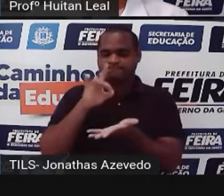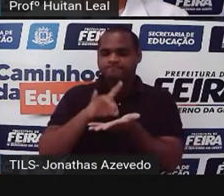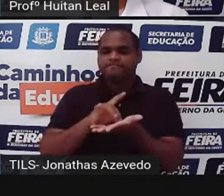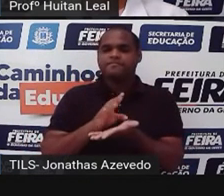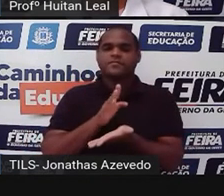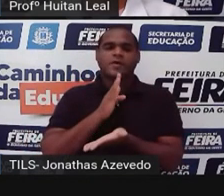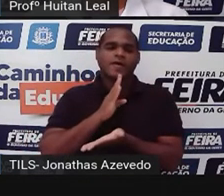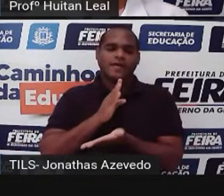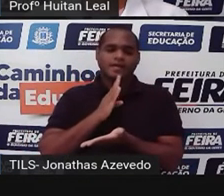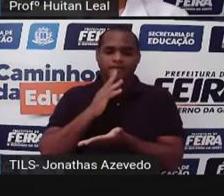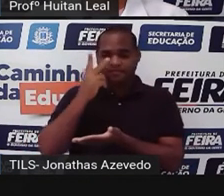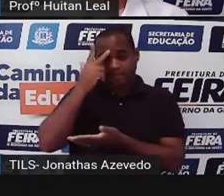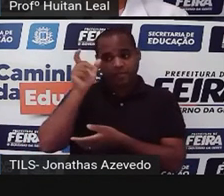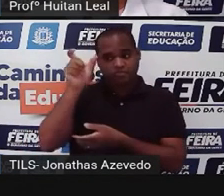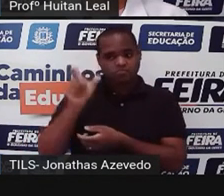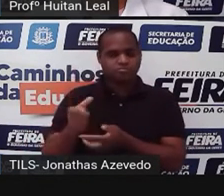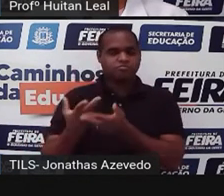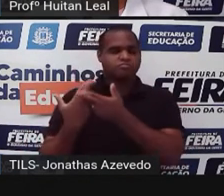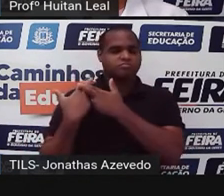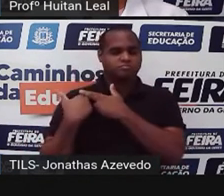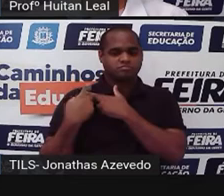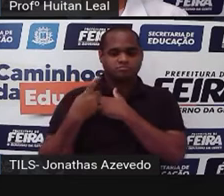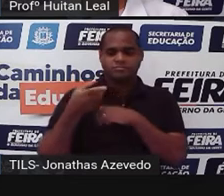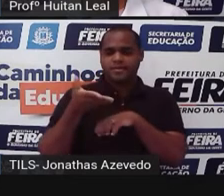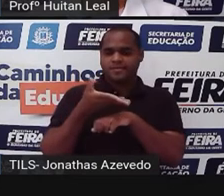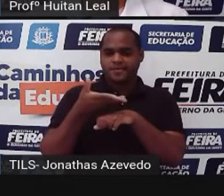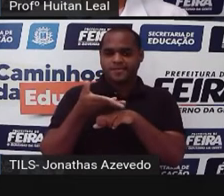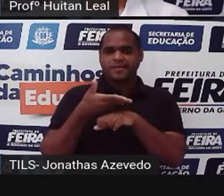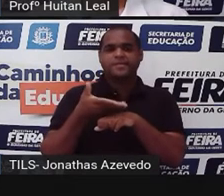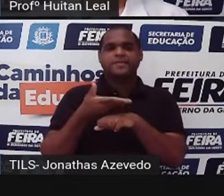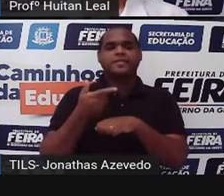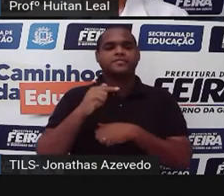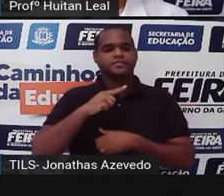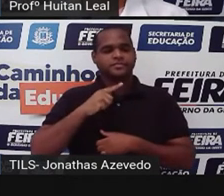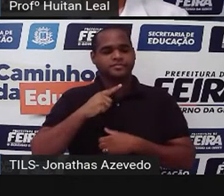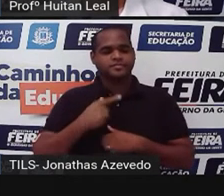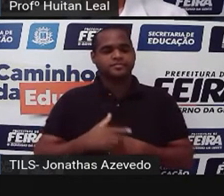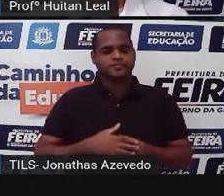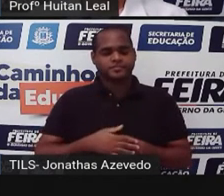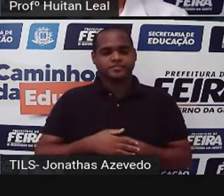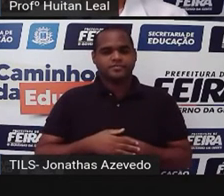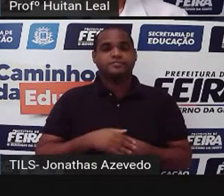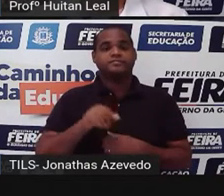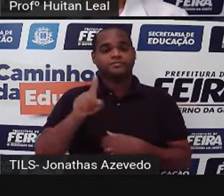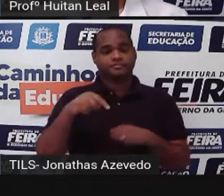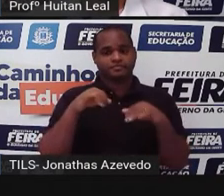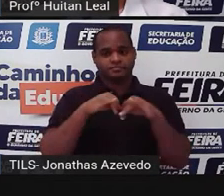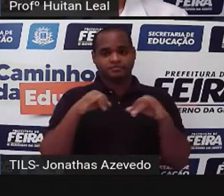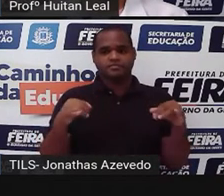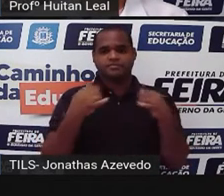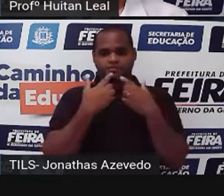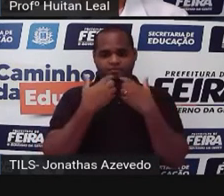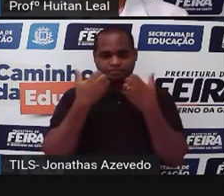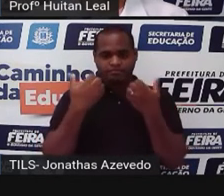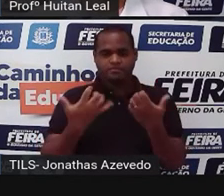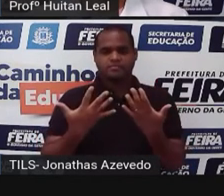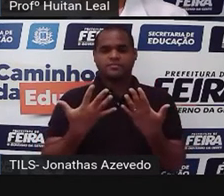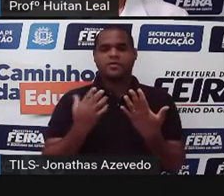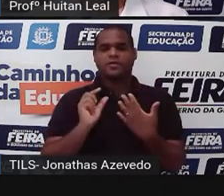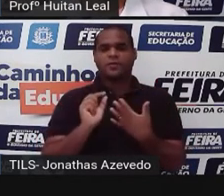autoridades, pessoas responsáveis, profissionais especializados. Quando, por exemplo, uma notícia vai falar de uma